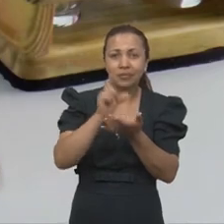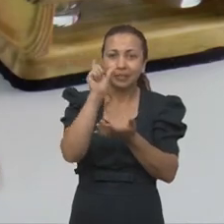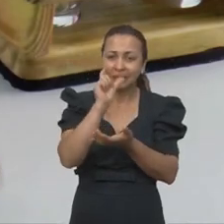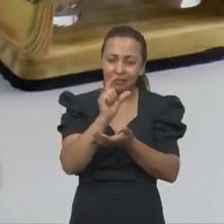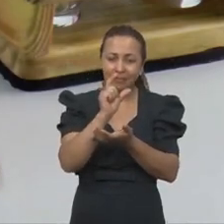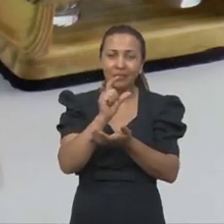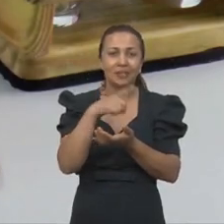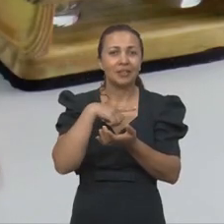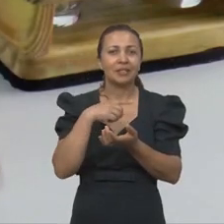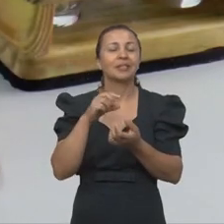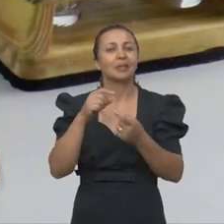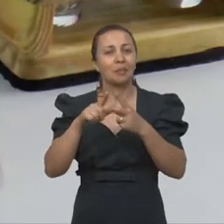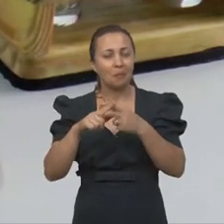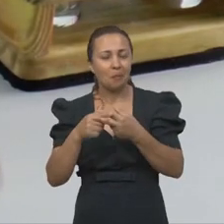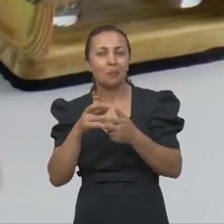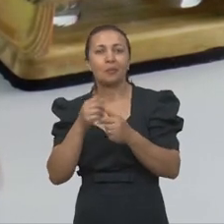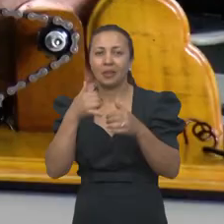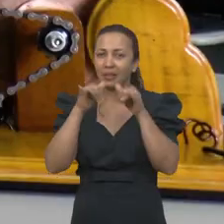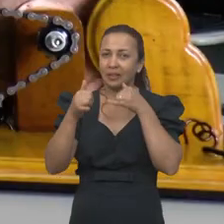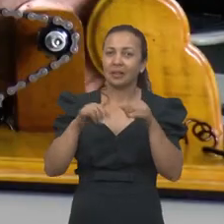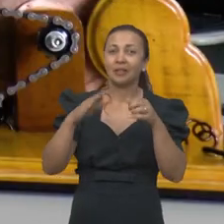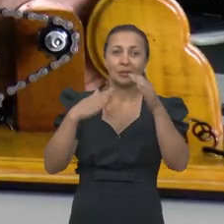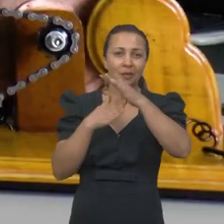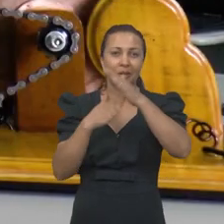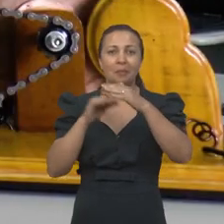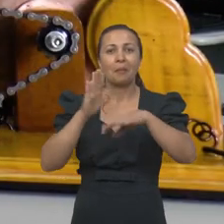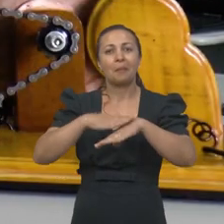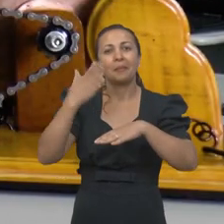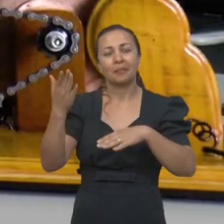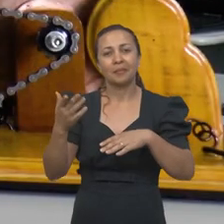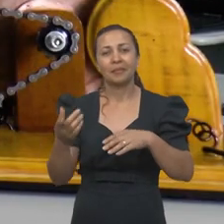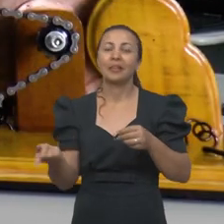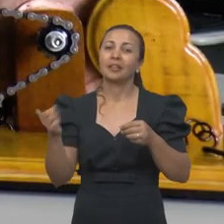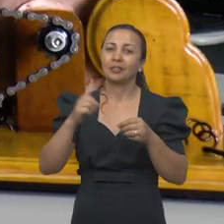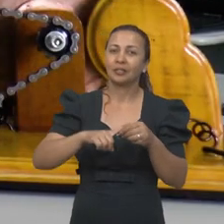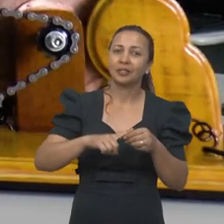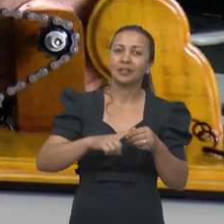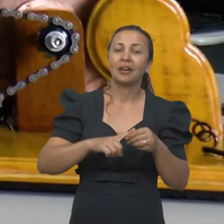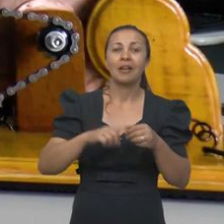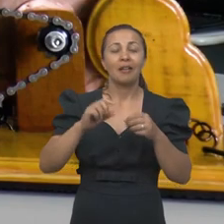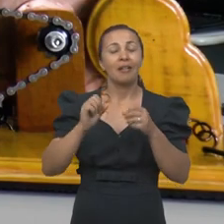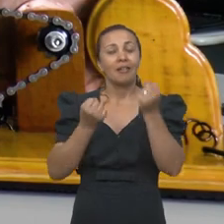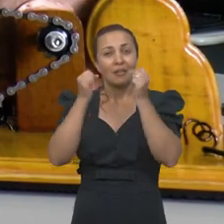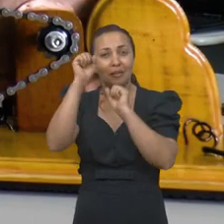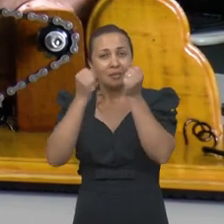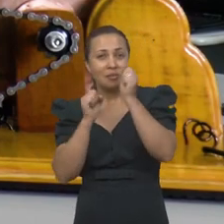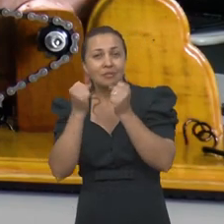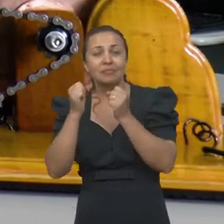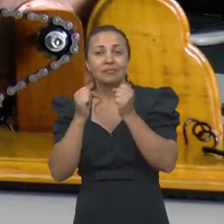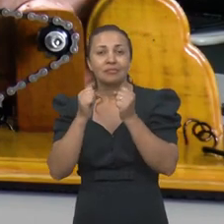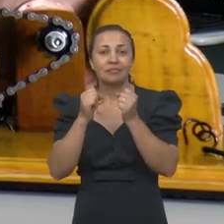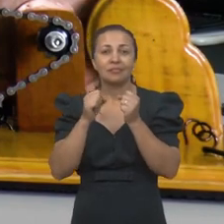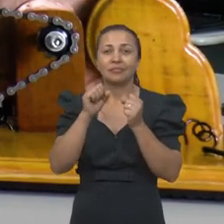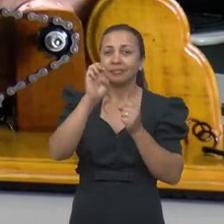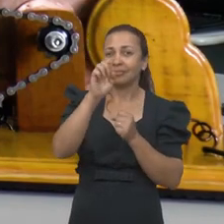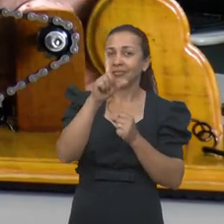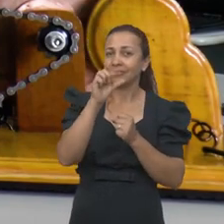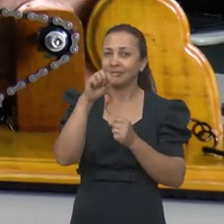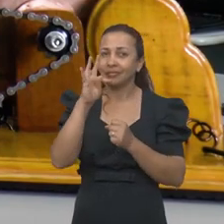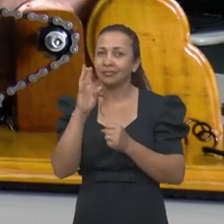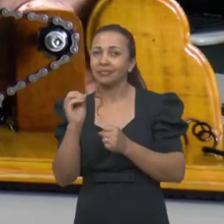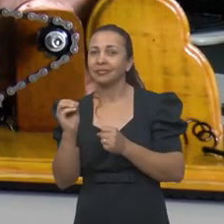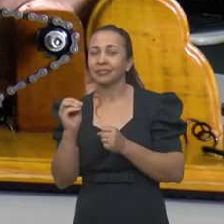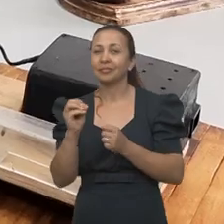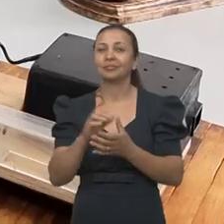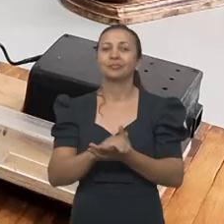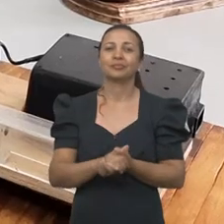produzir eletricidade durante um tempo maior. E aí chegar nos aparelhos eletromagnéticos, eletrodinâmicos e